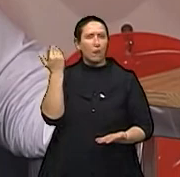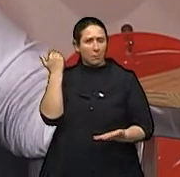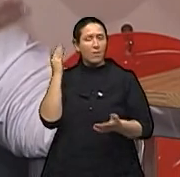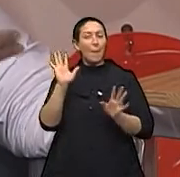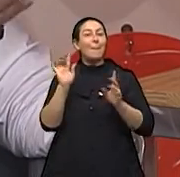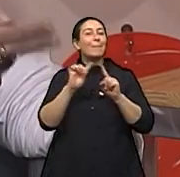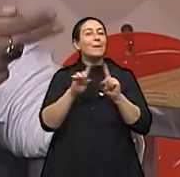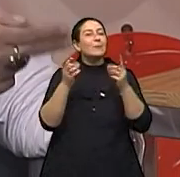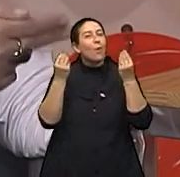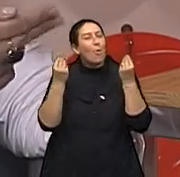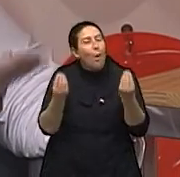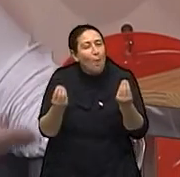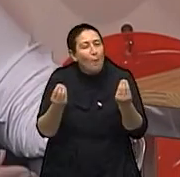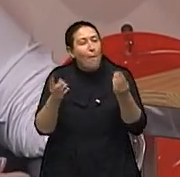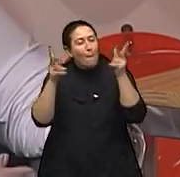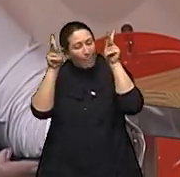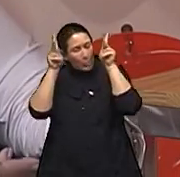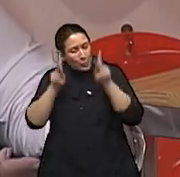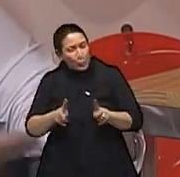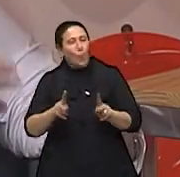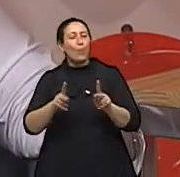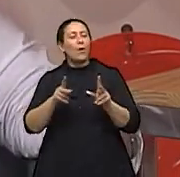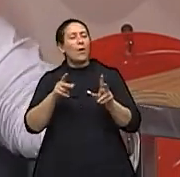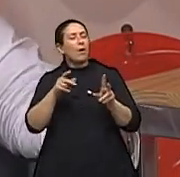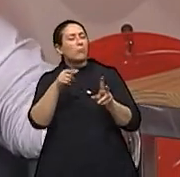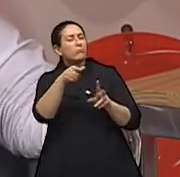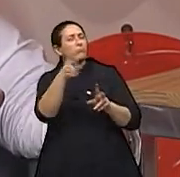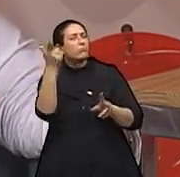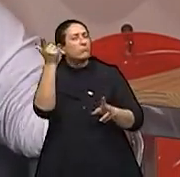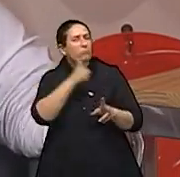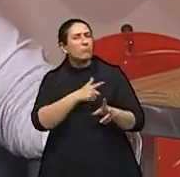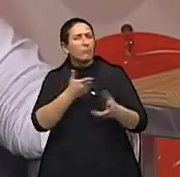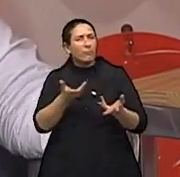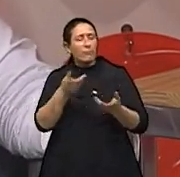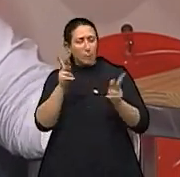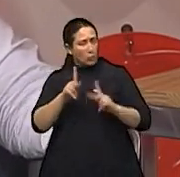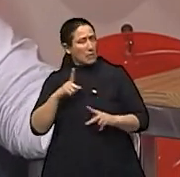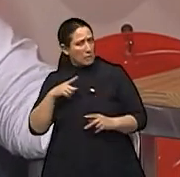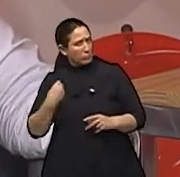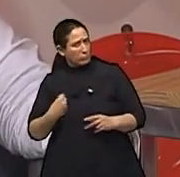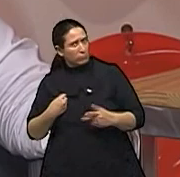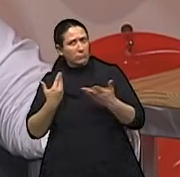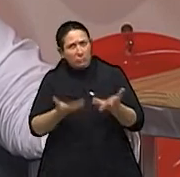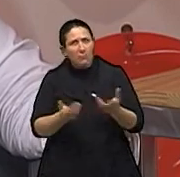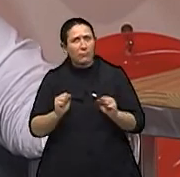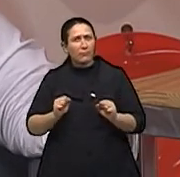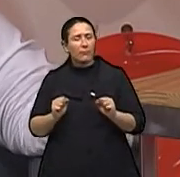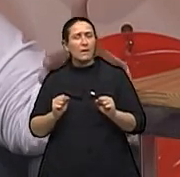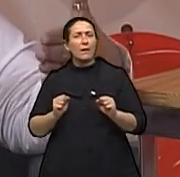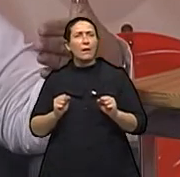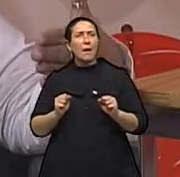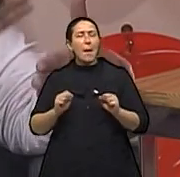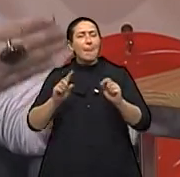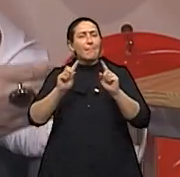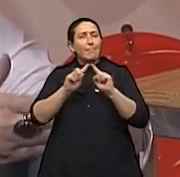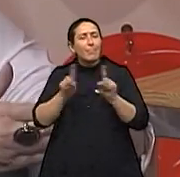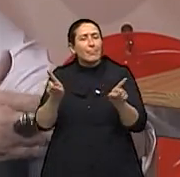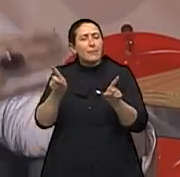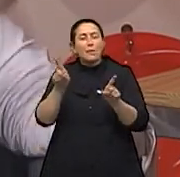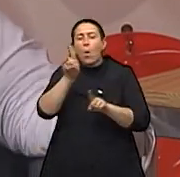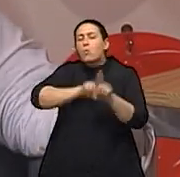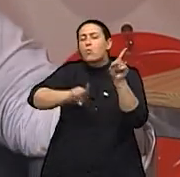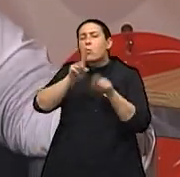essa pessoa saiu daquela situação? Porque ela saiu, ela está aqui hoje. Então, em algum